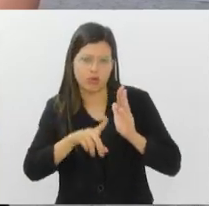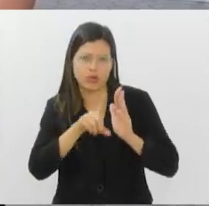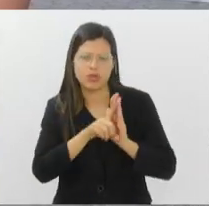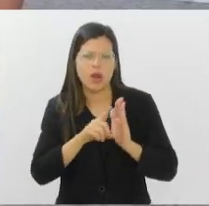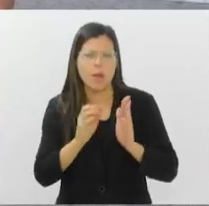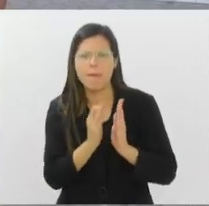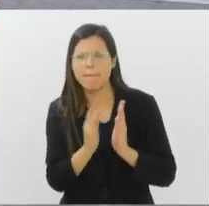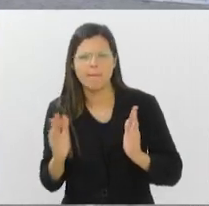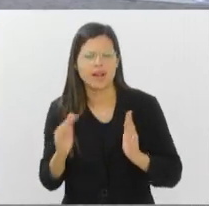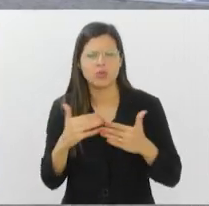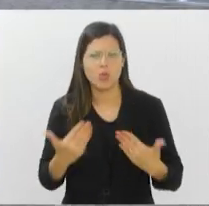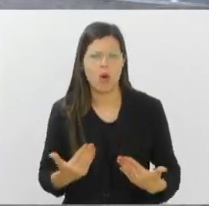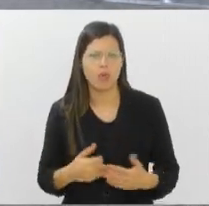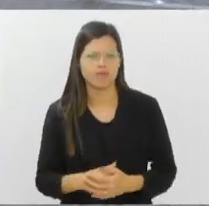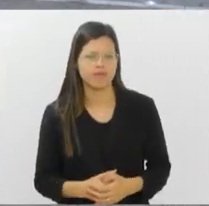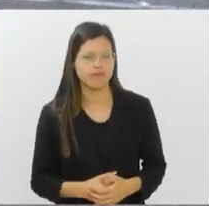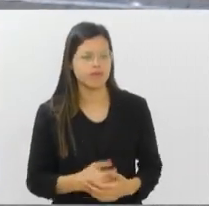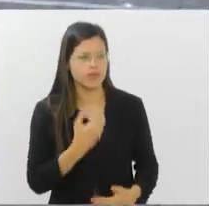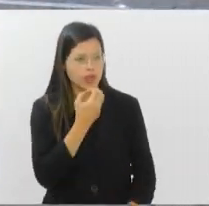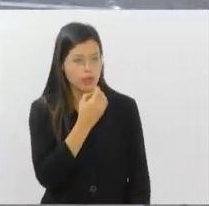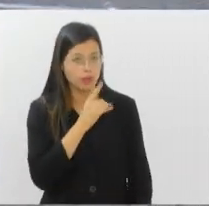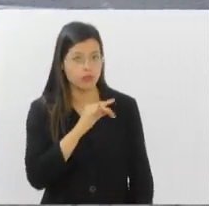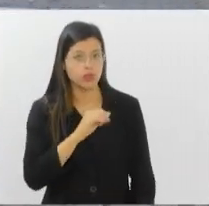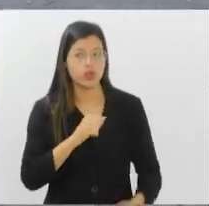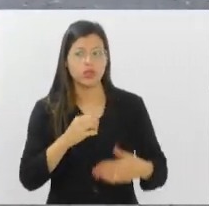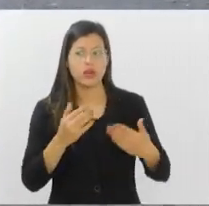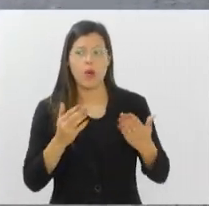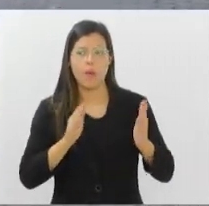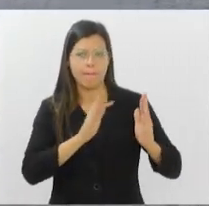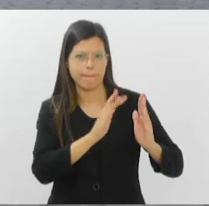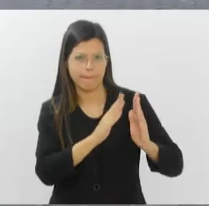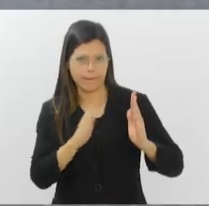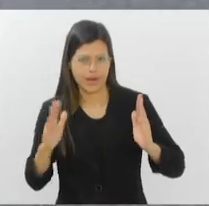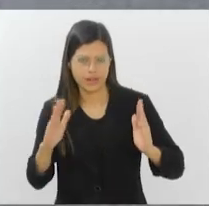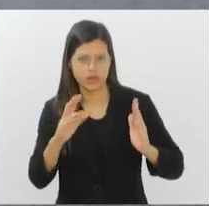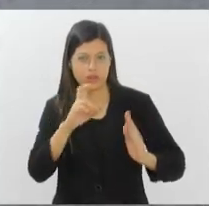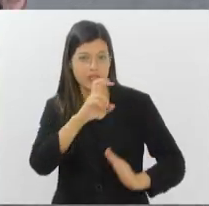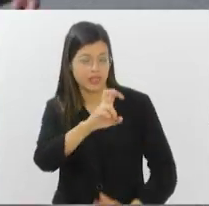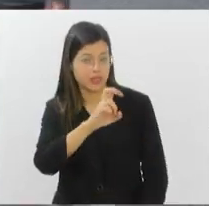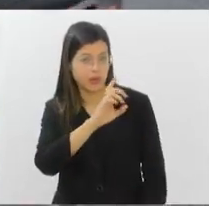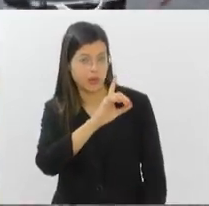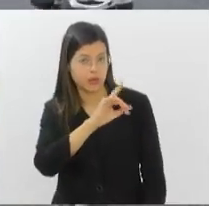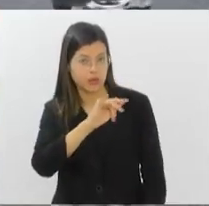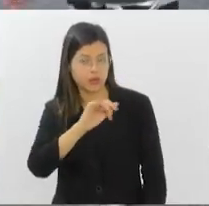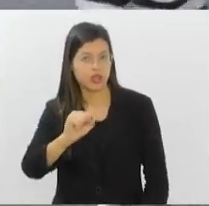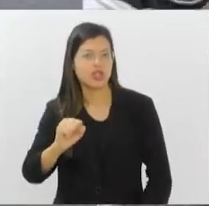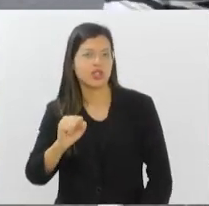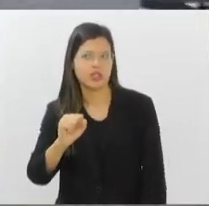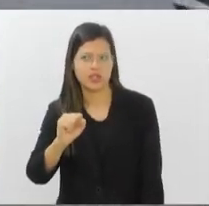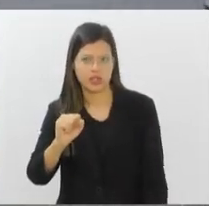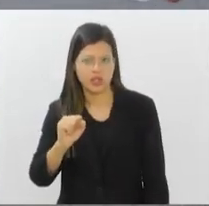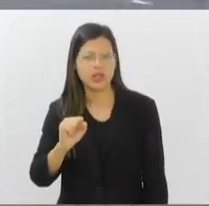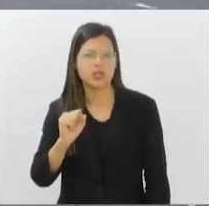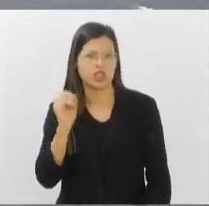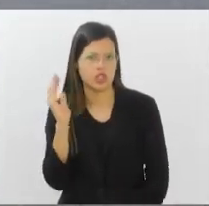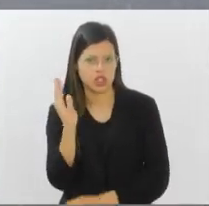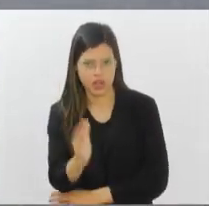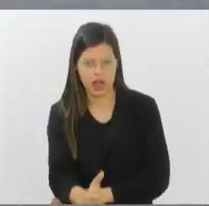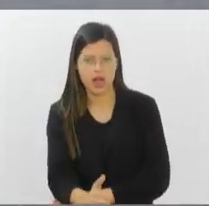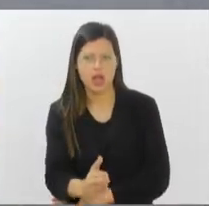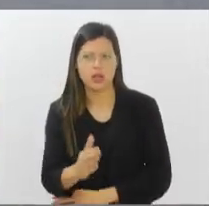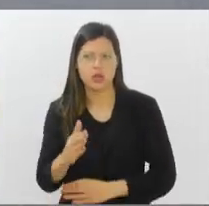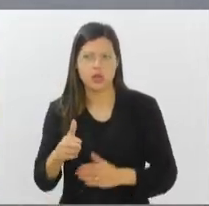Bom dia. Bom dia. Eu atualmente o prazo de vigência é de cinco dias corridos da licença paternidade,